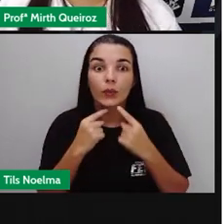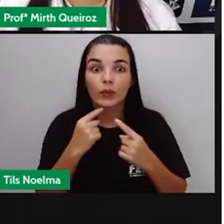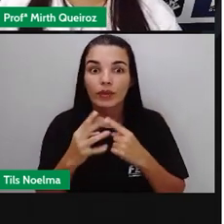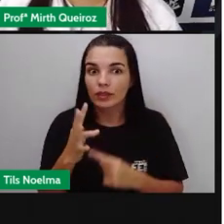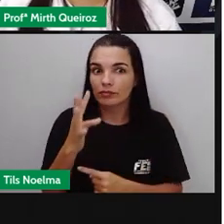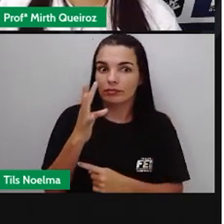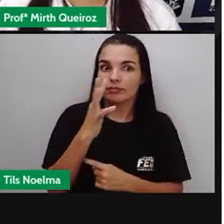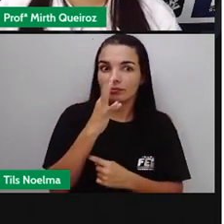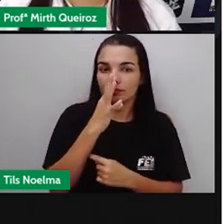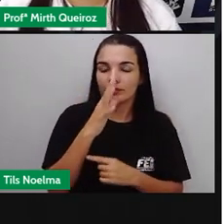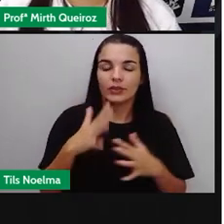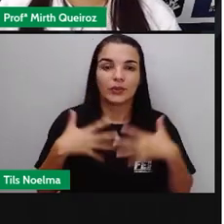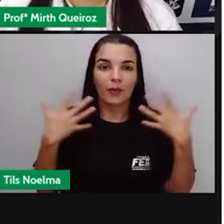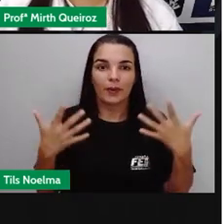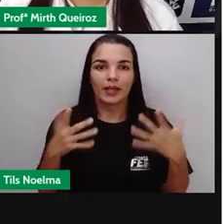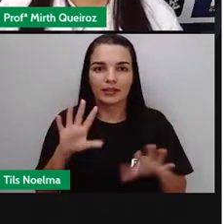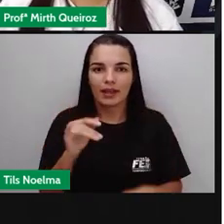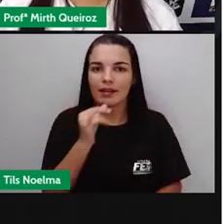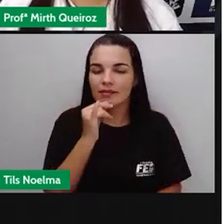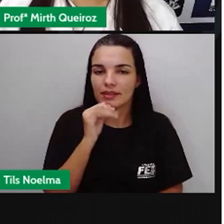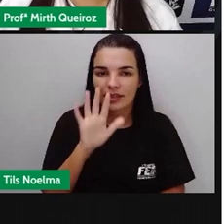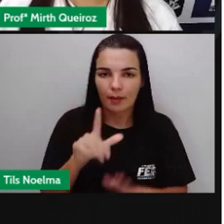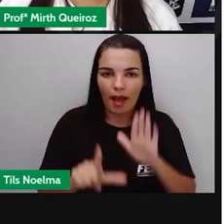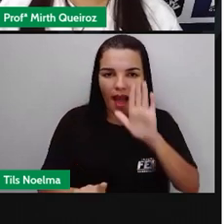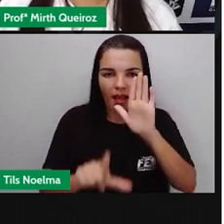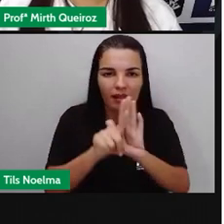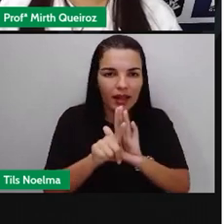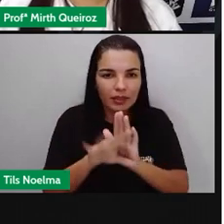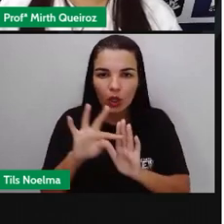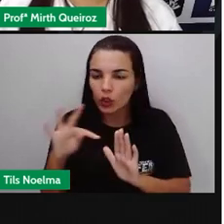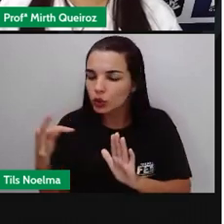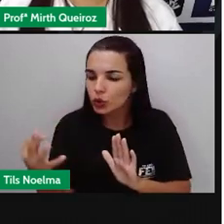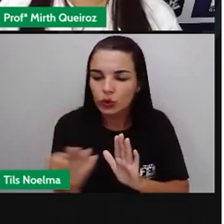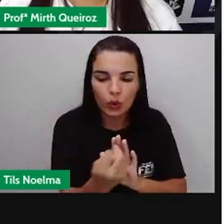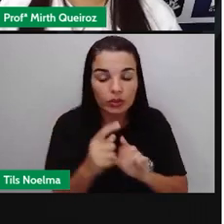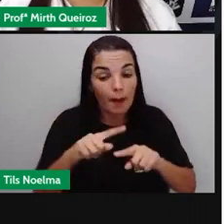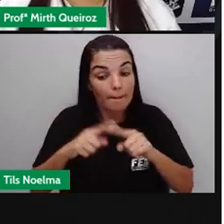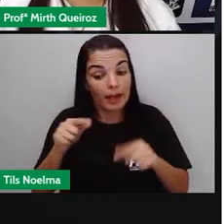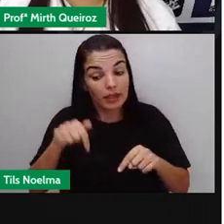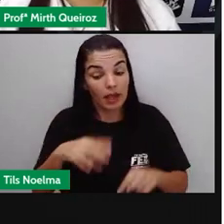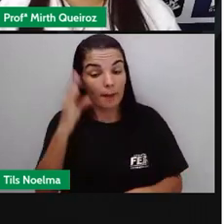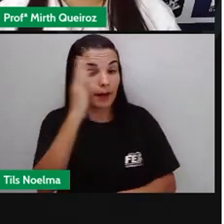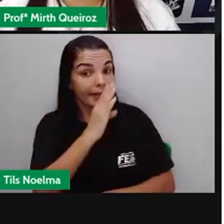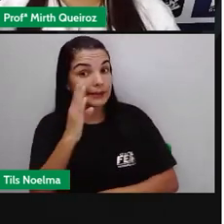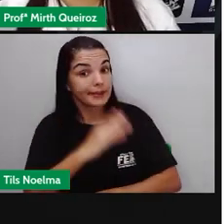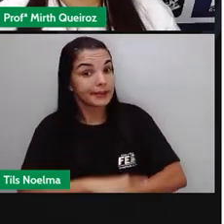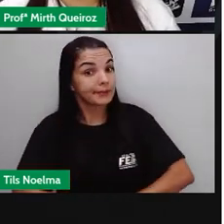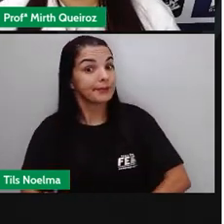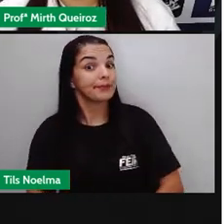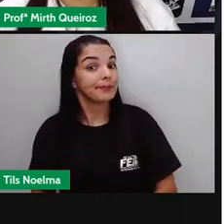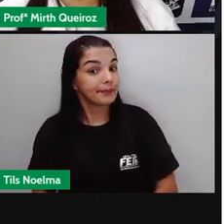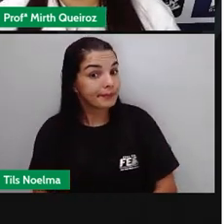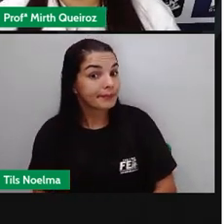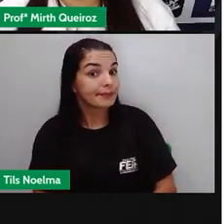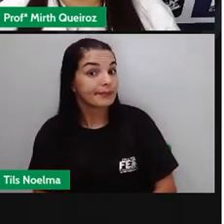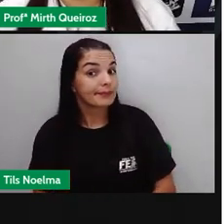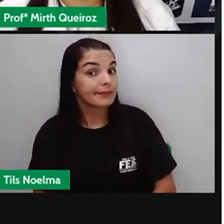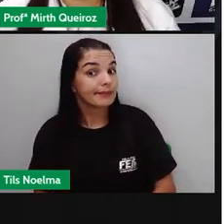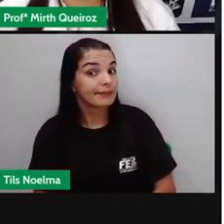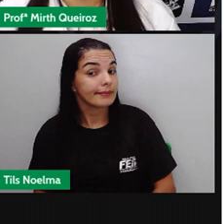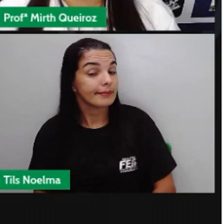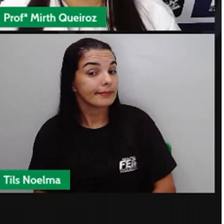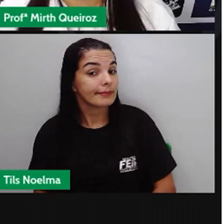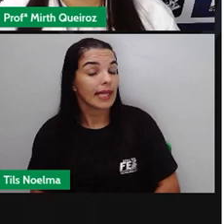Aí nós temos alguns dos exemplos. As leis são para todos, mas no Brasil, olha a interrupção da fala.